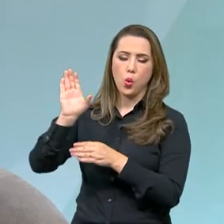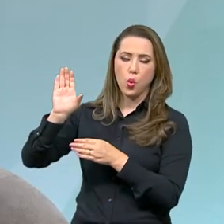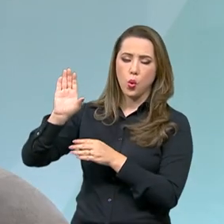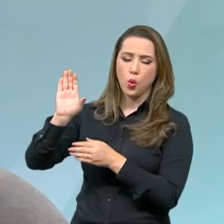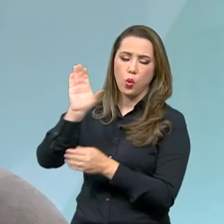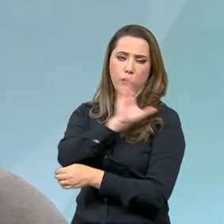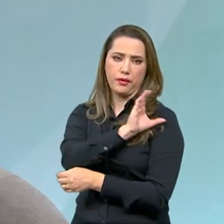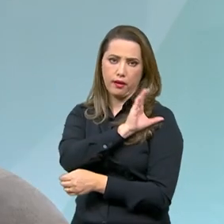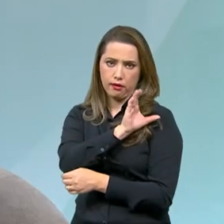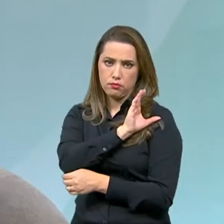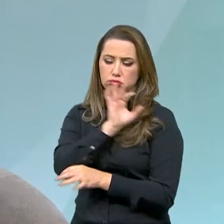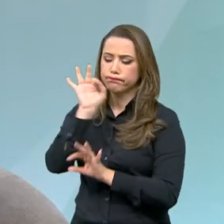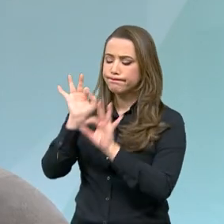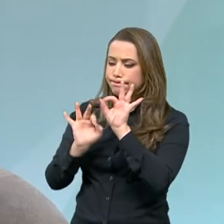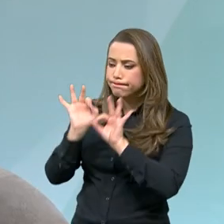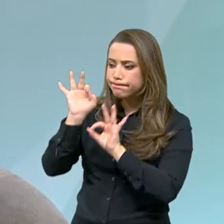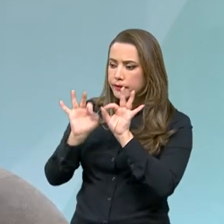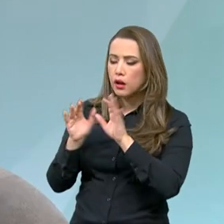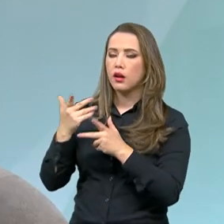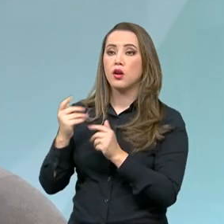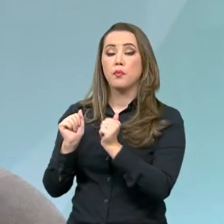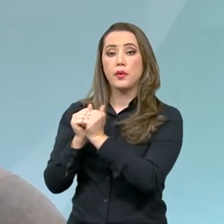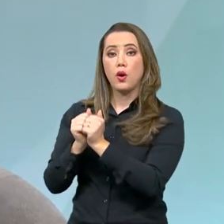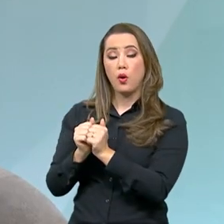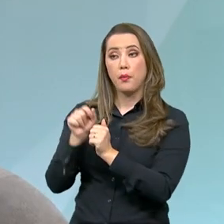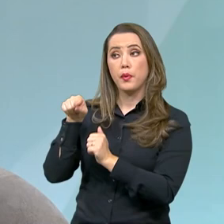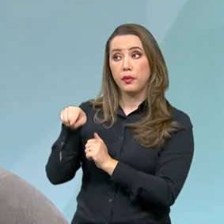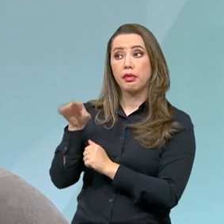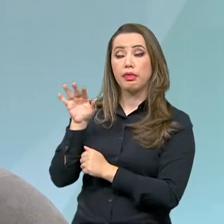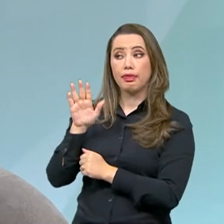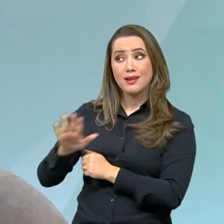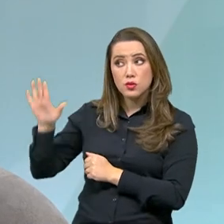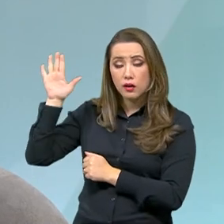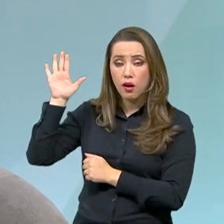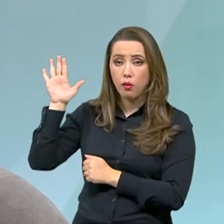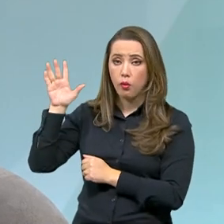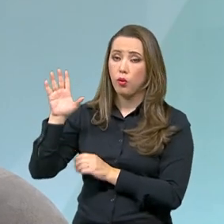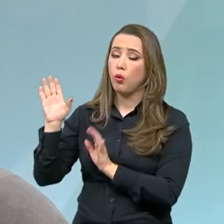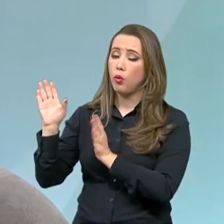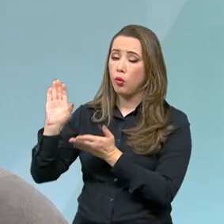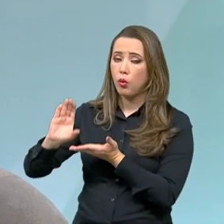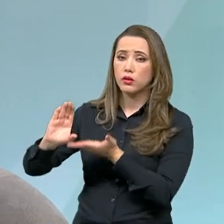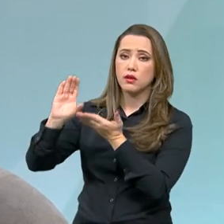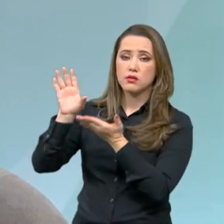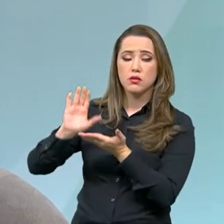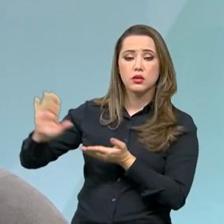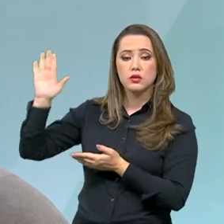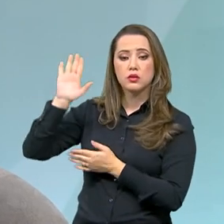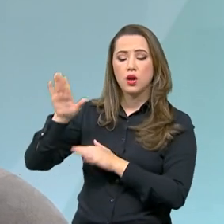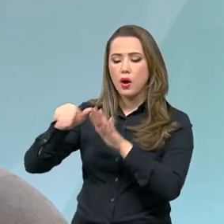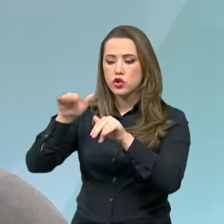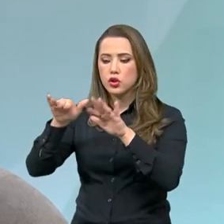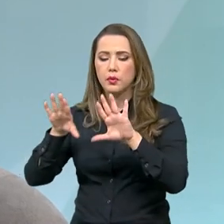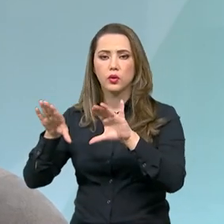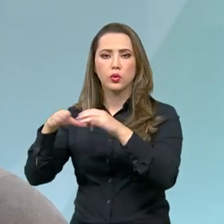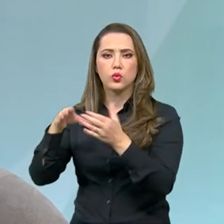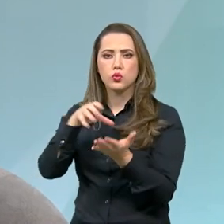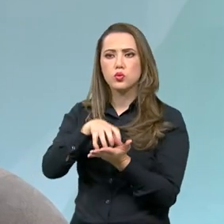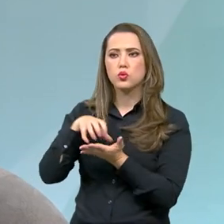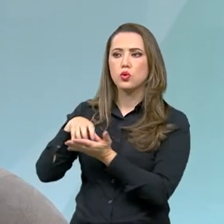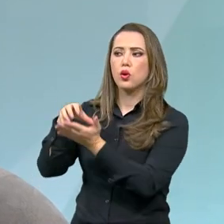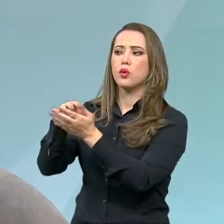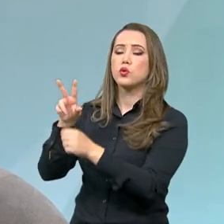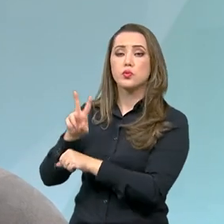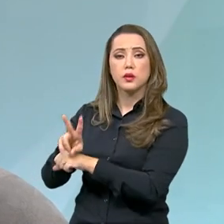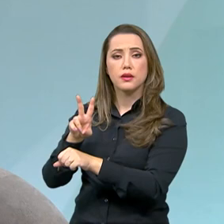sala de coordenação federal sob o comando da defesa civil nacional que congrega todos os órgãos federais do Sistema Nacional de Proteção e